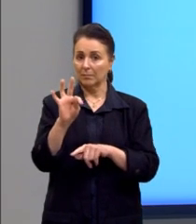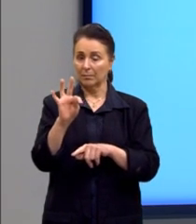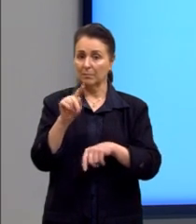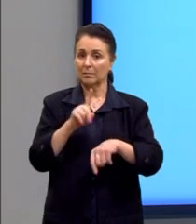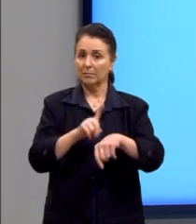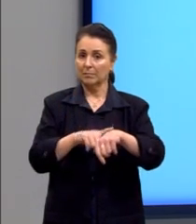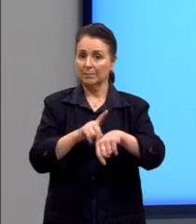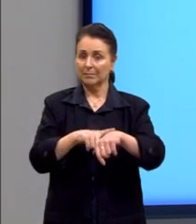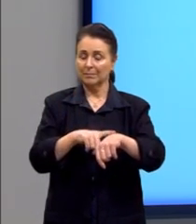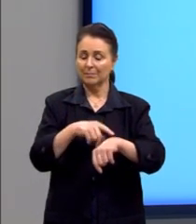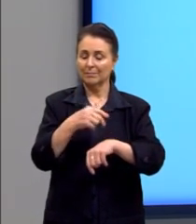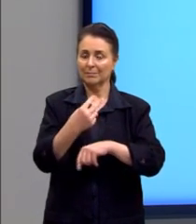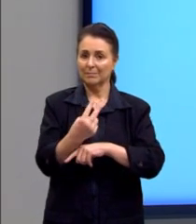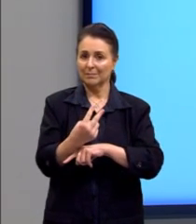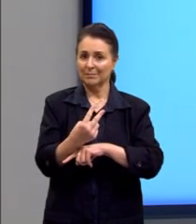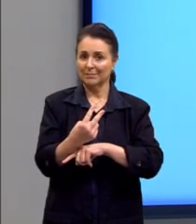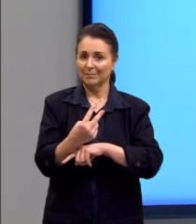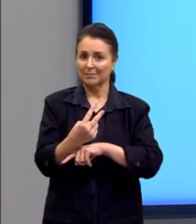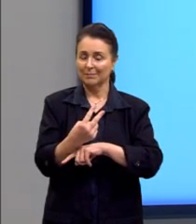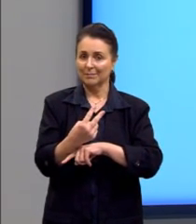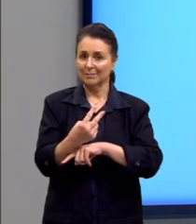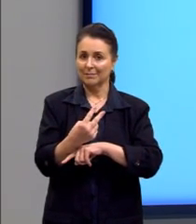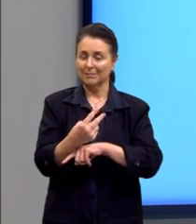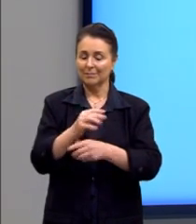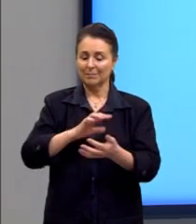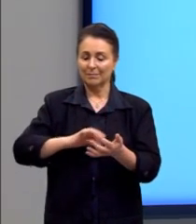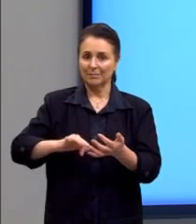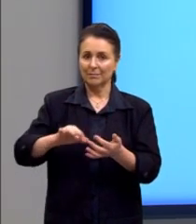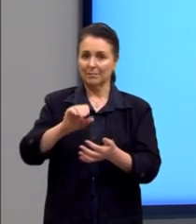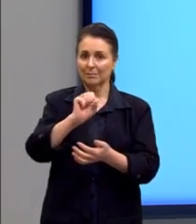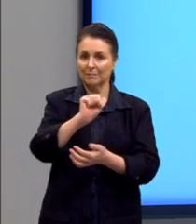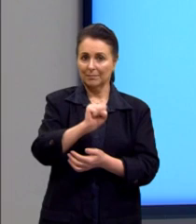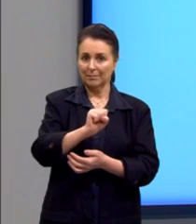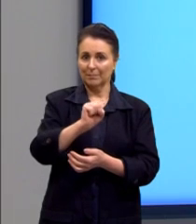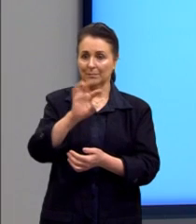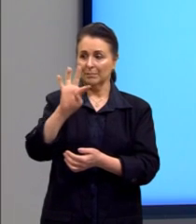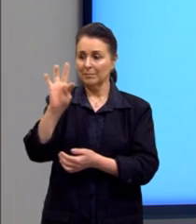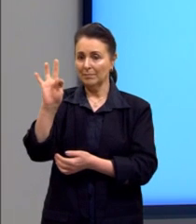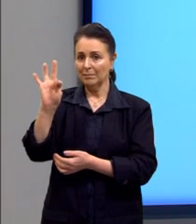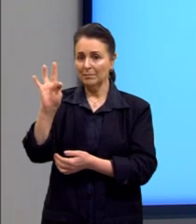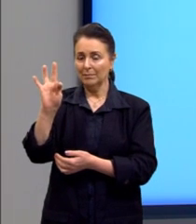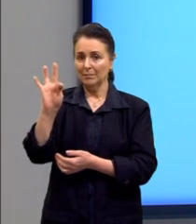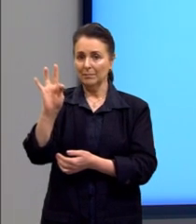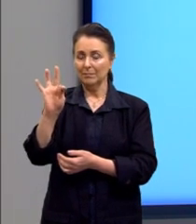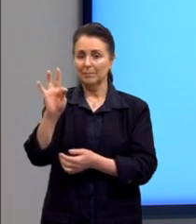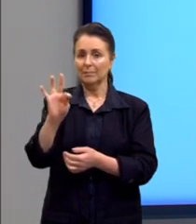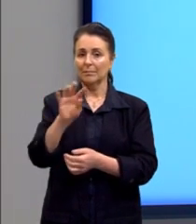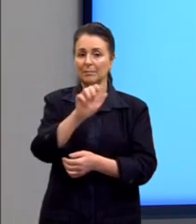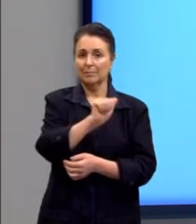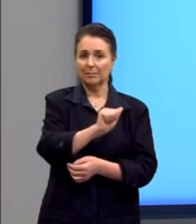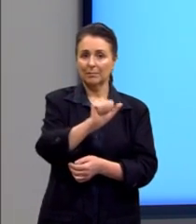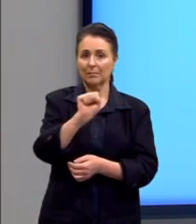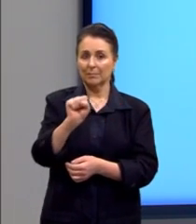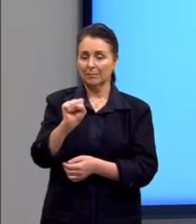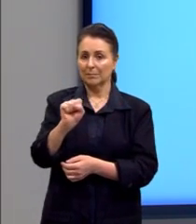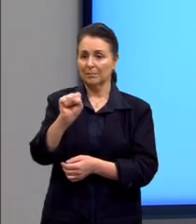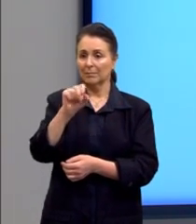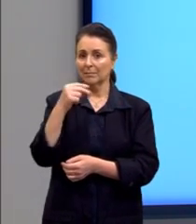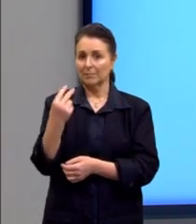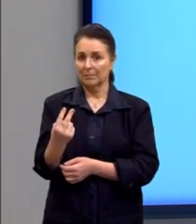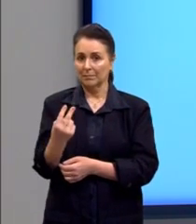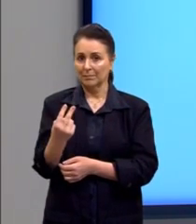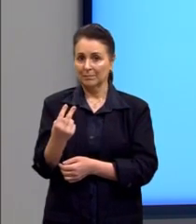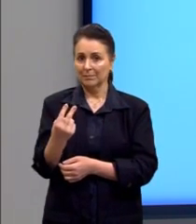sendo 2. Então, ao invés de calcular a S de T, nós vamos calcular a S de 2,